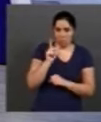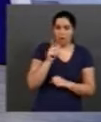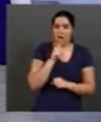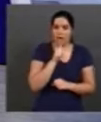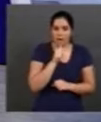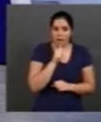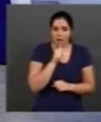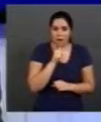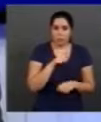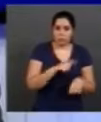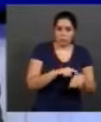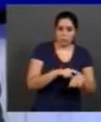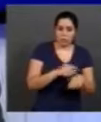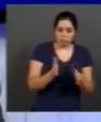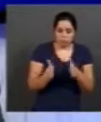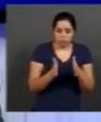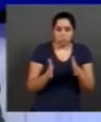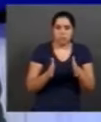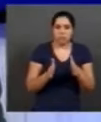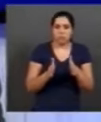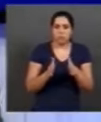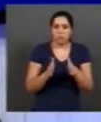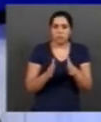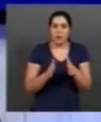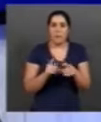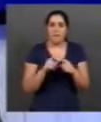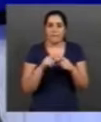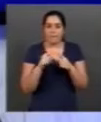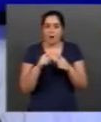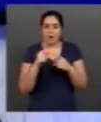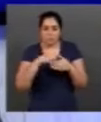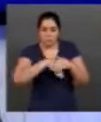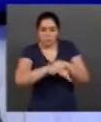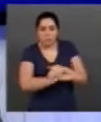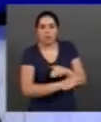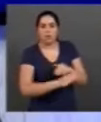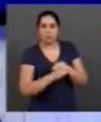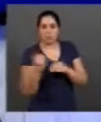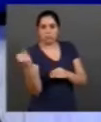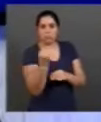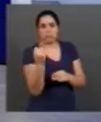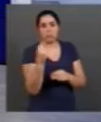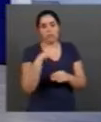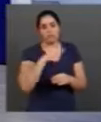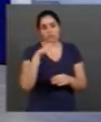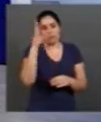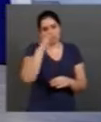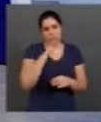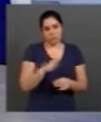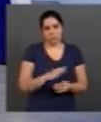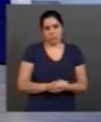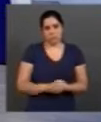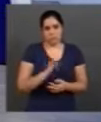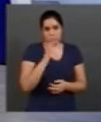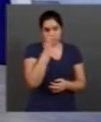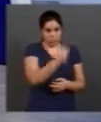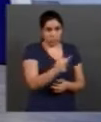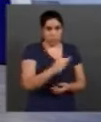tempo, mas são uma reserva importante que o país tem, de maneira geral, para o futuro?